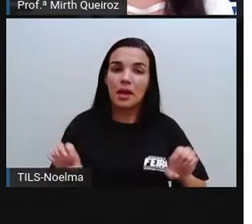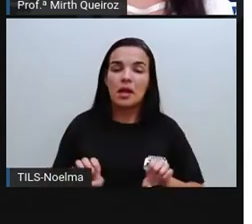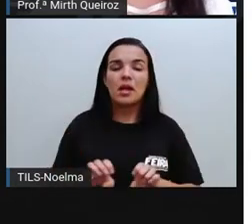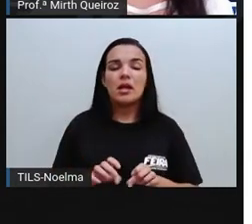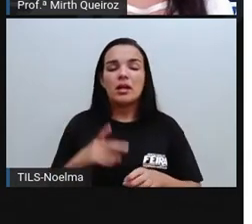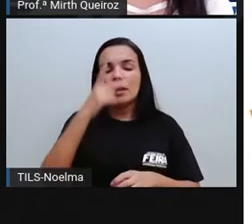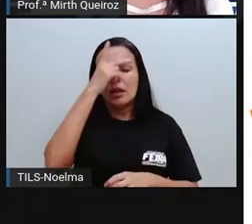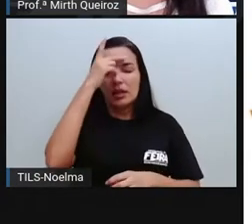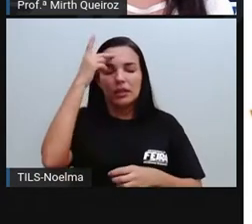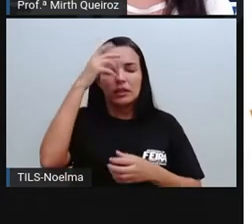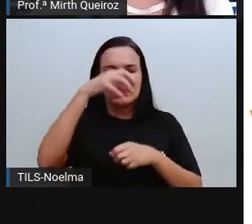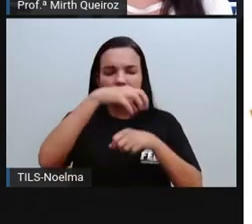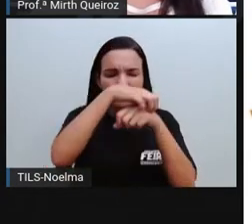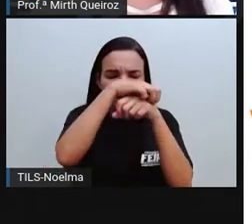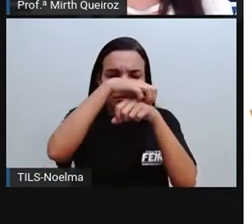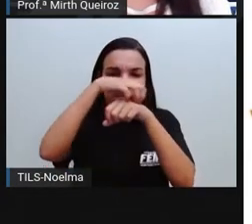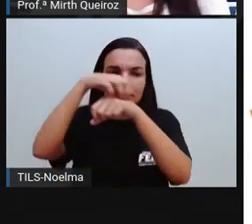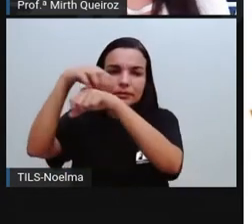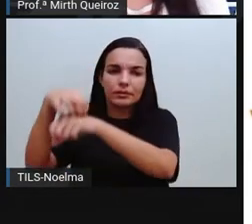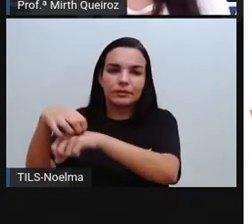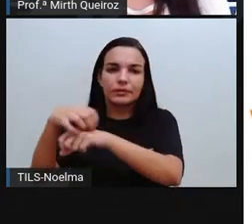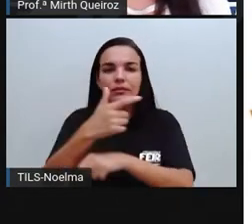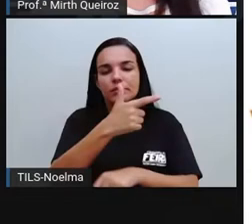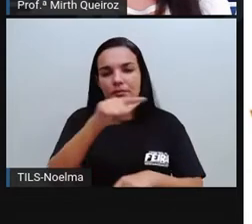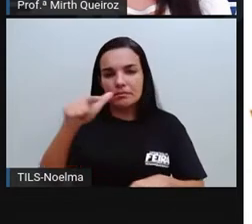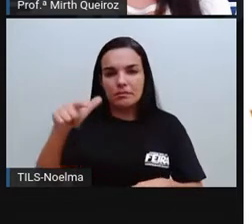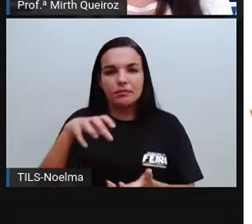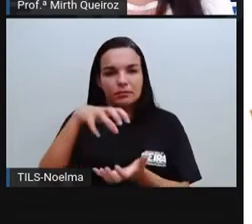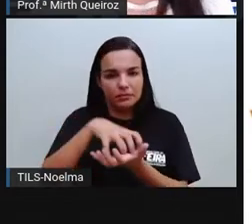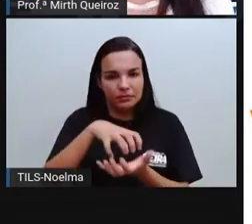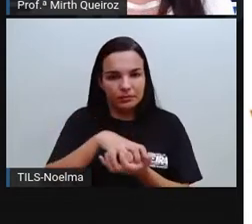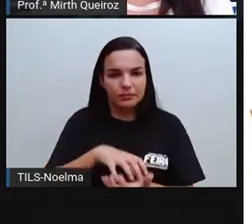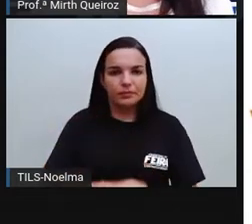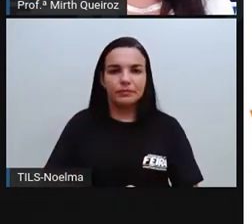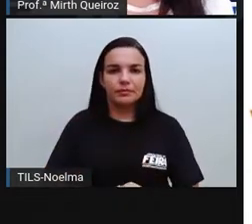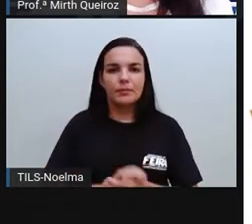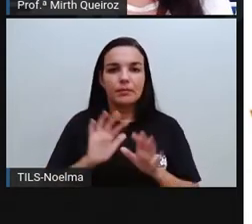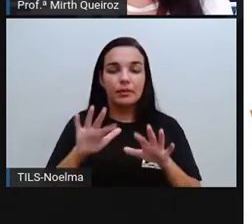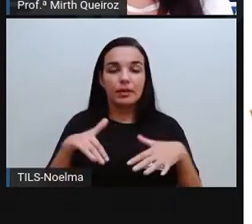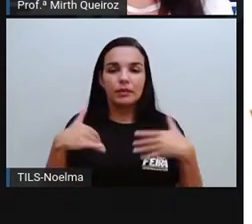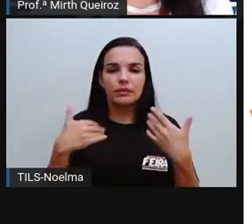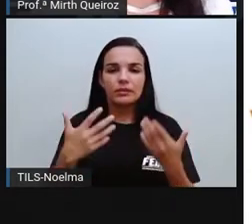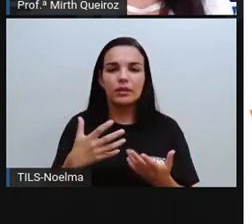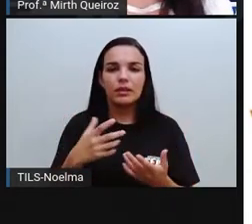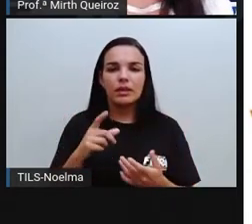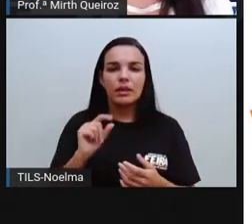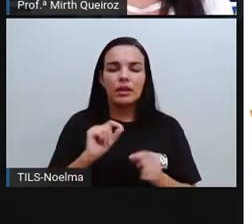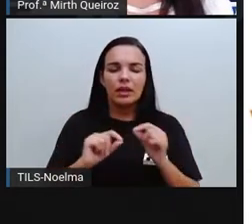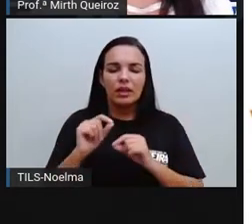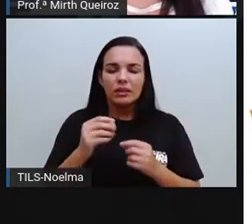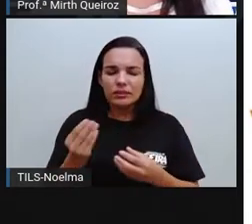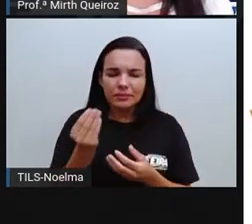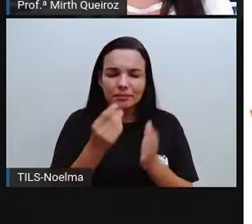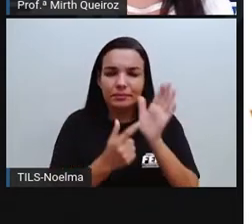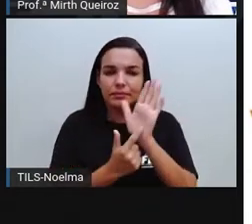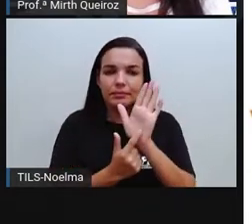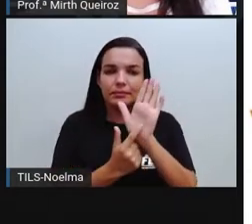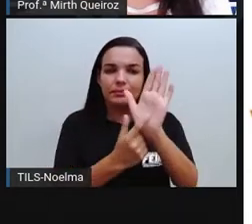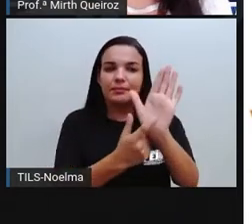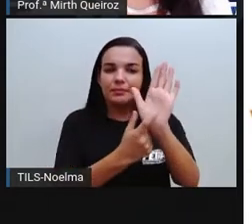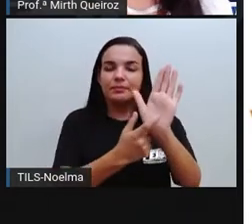saíssem de suas regiões e fossem para a região centro-oeste. O reflexo dessa política é que